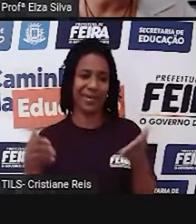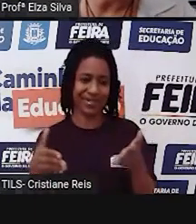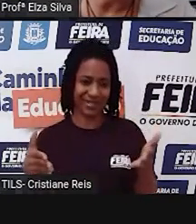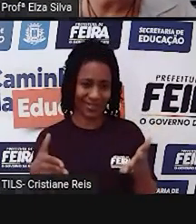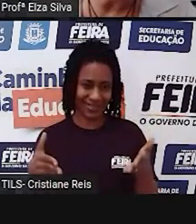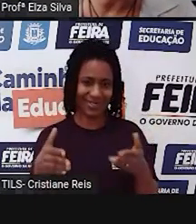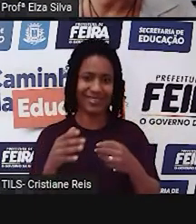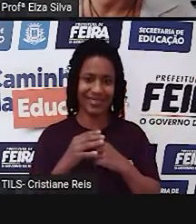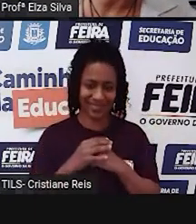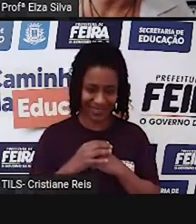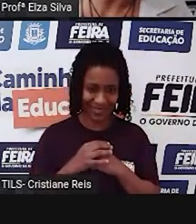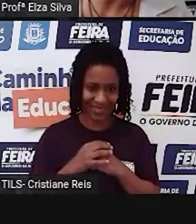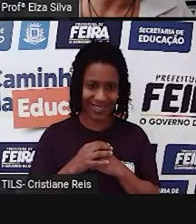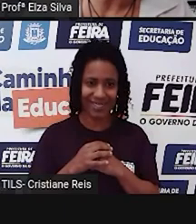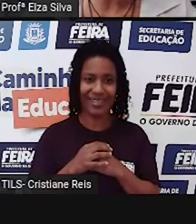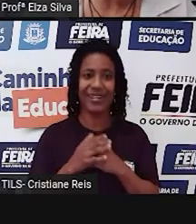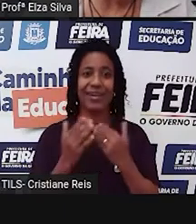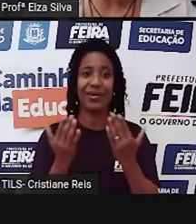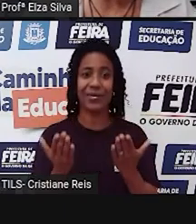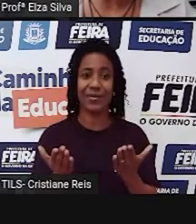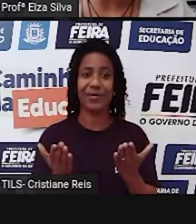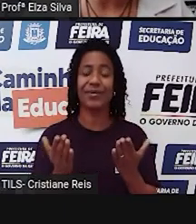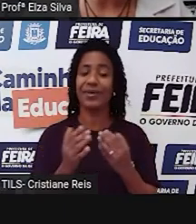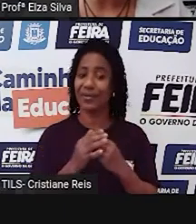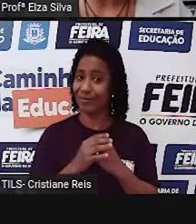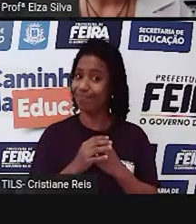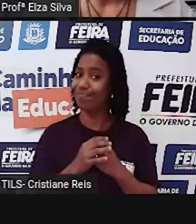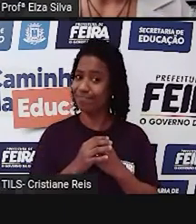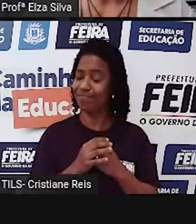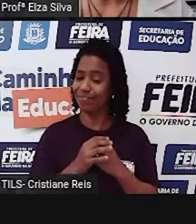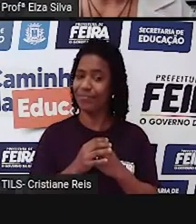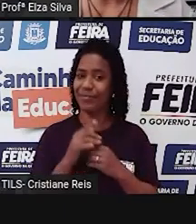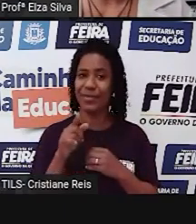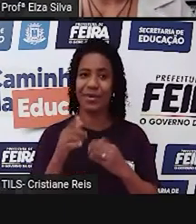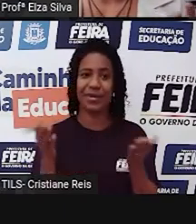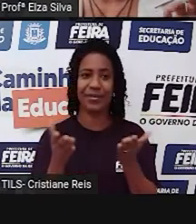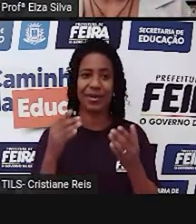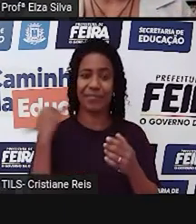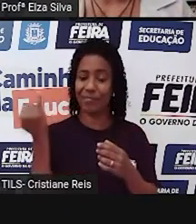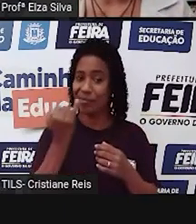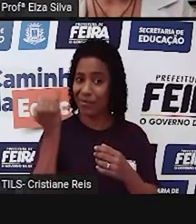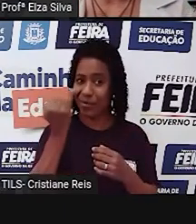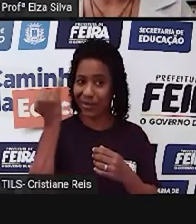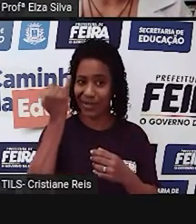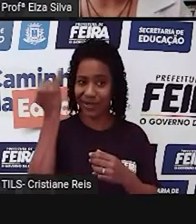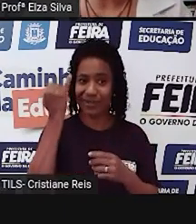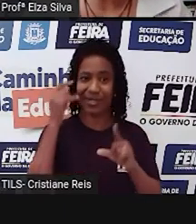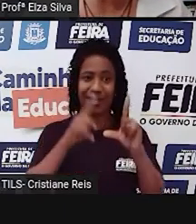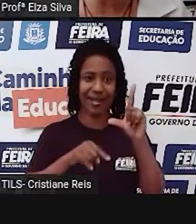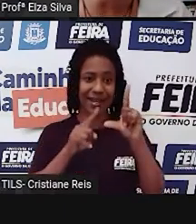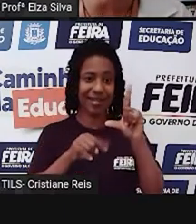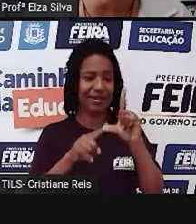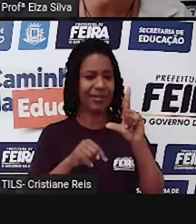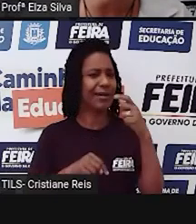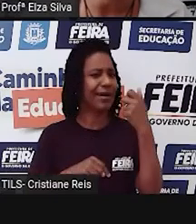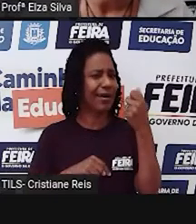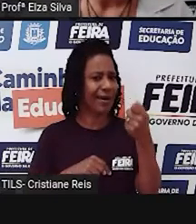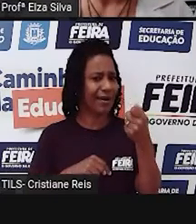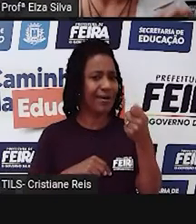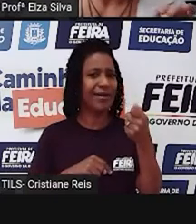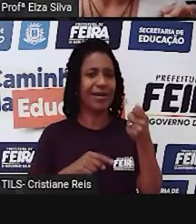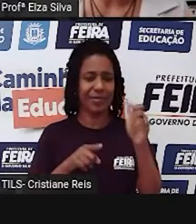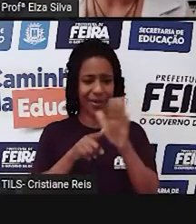Agora eu gostaria de destacar para vocês um detalhe. A primeira pergunta, a letra A, fala de memórias afetivas.